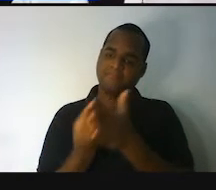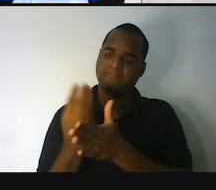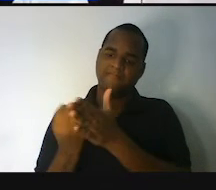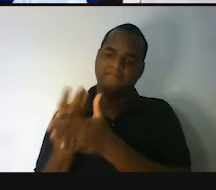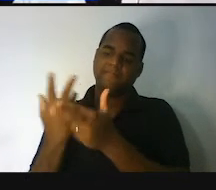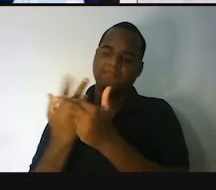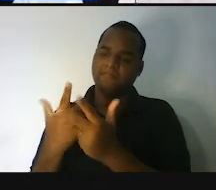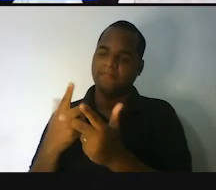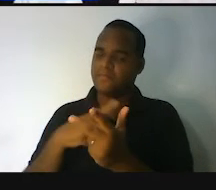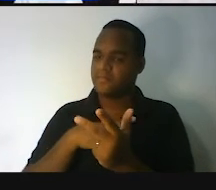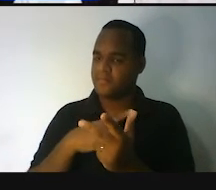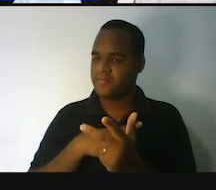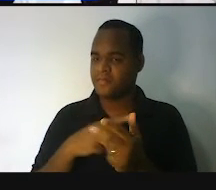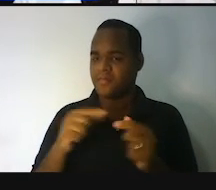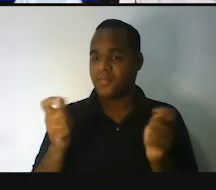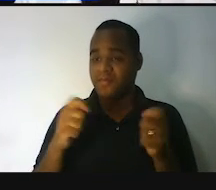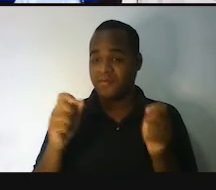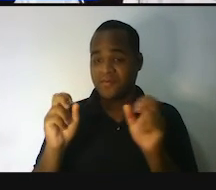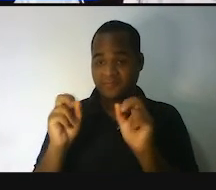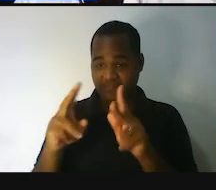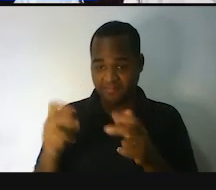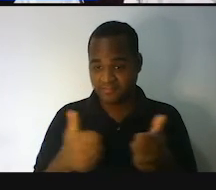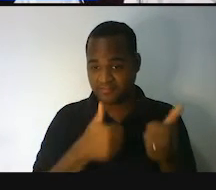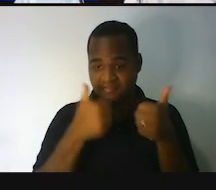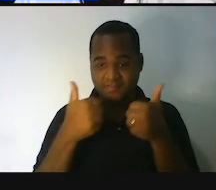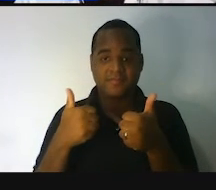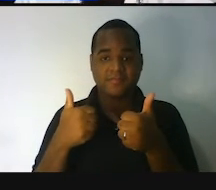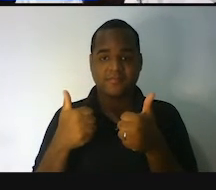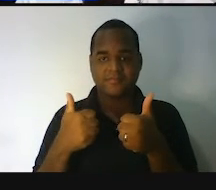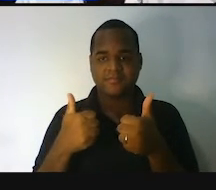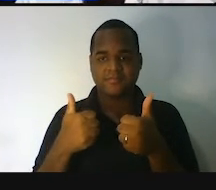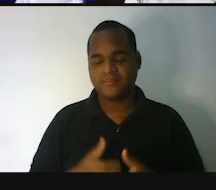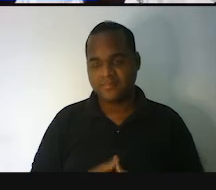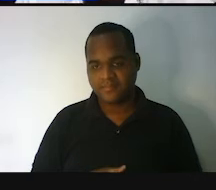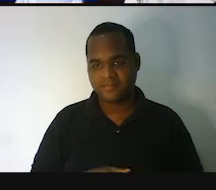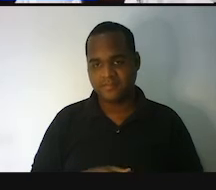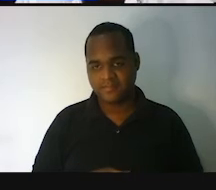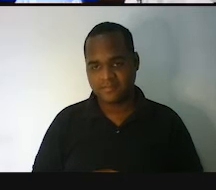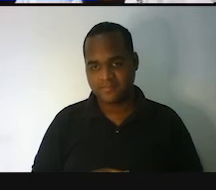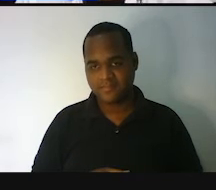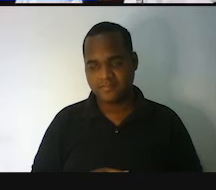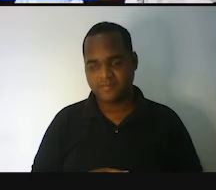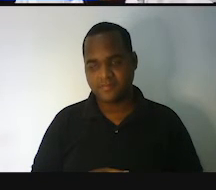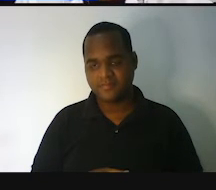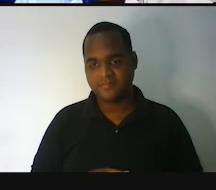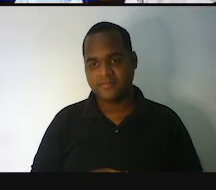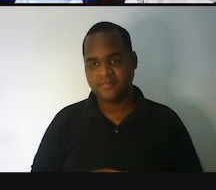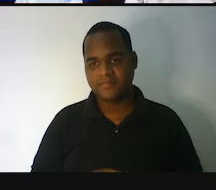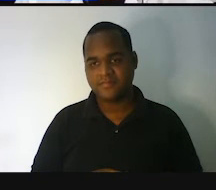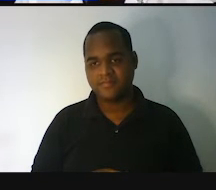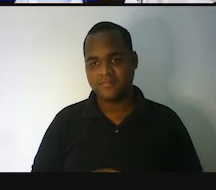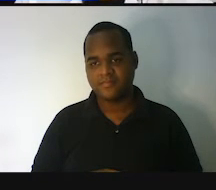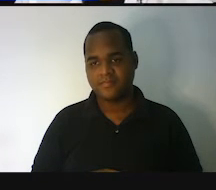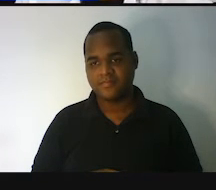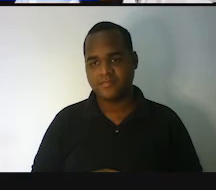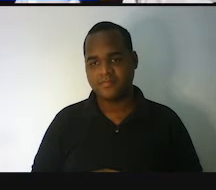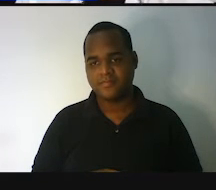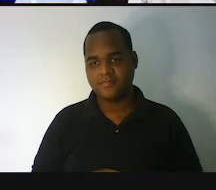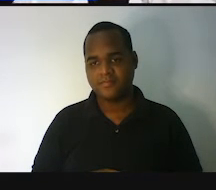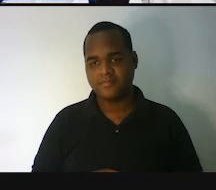medidas. Belezinha? Bom, vamos avançar? Bora!